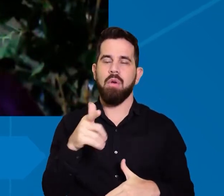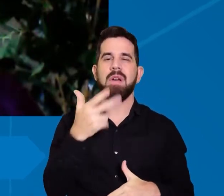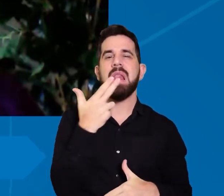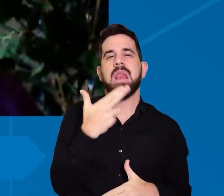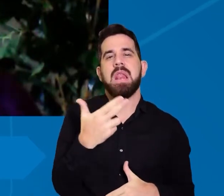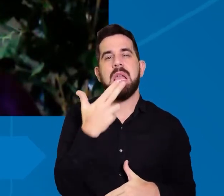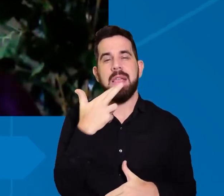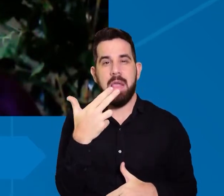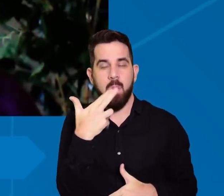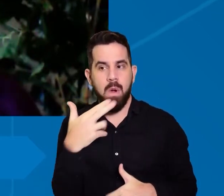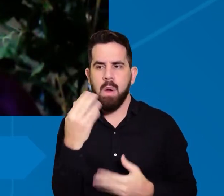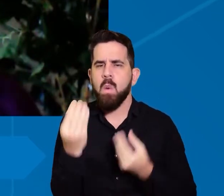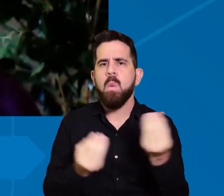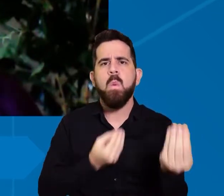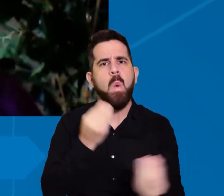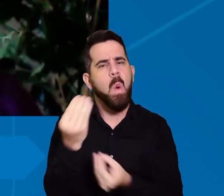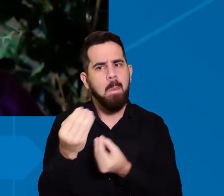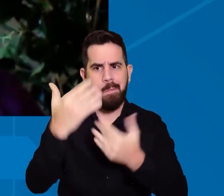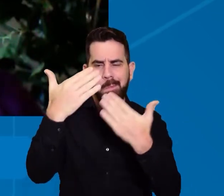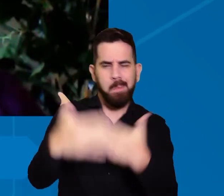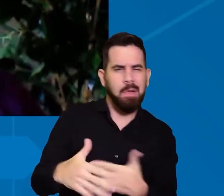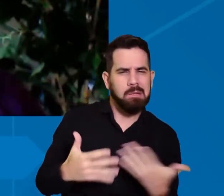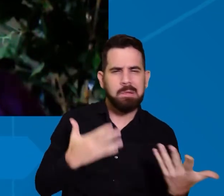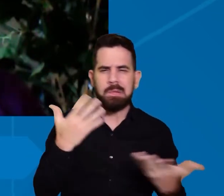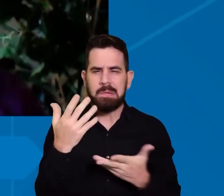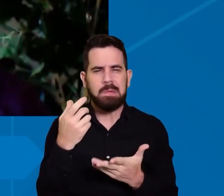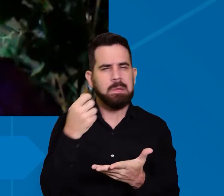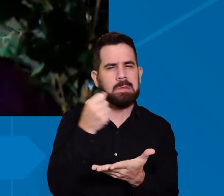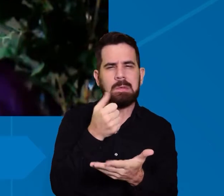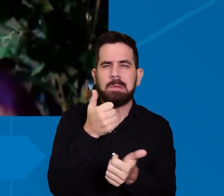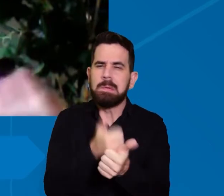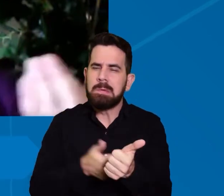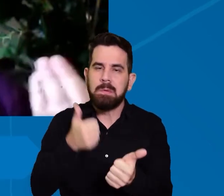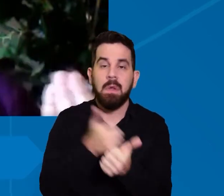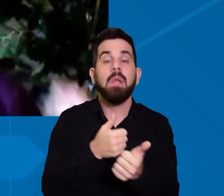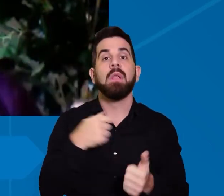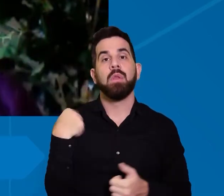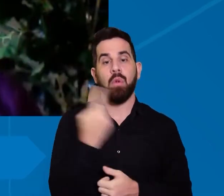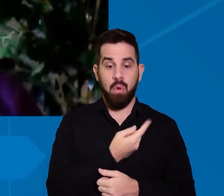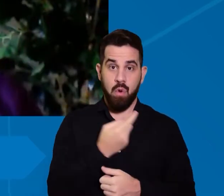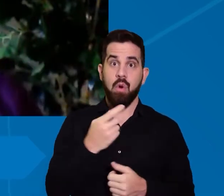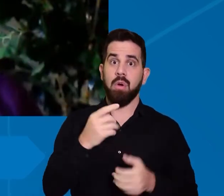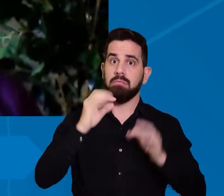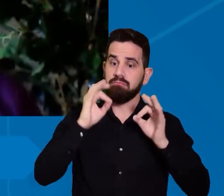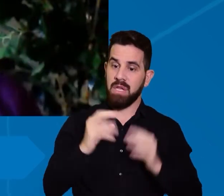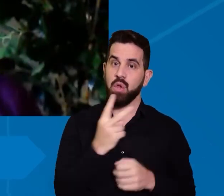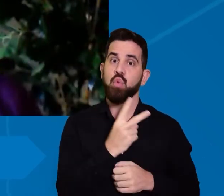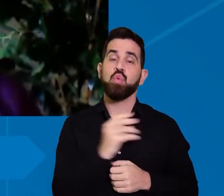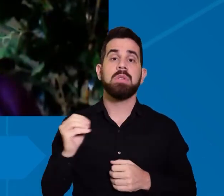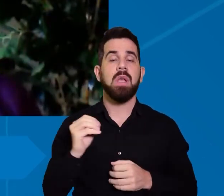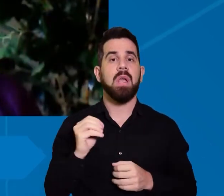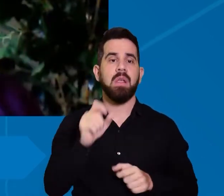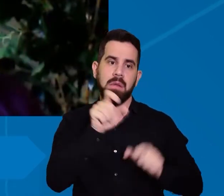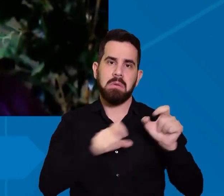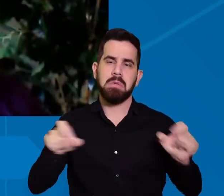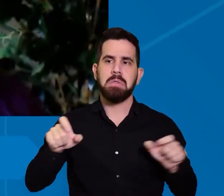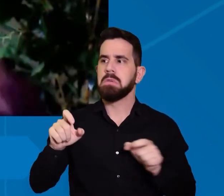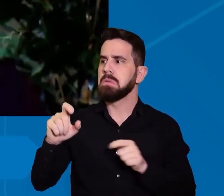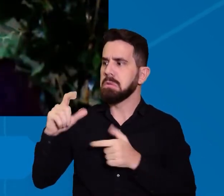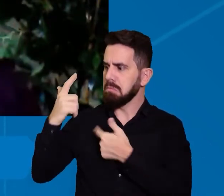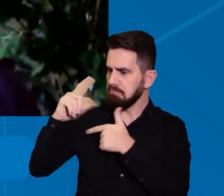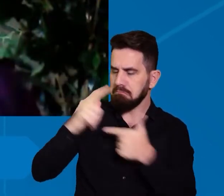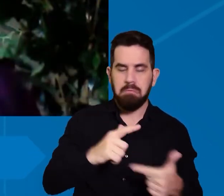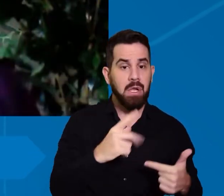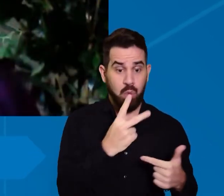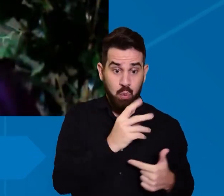poder fazer a realização dessa prova, nós tivemos, então, dessa média de 200 pessoas, um